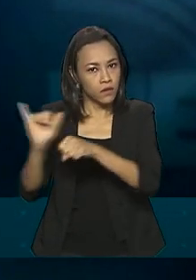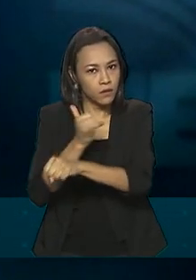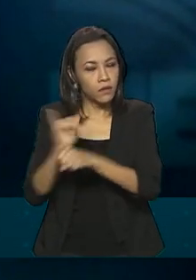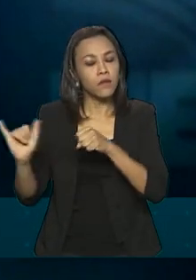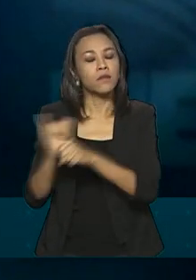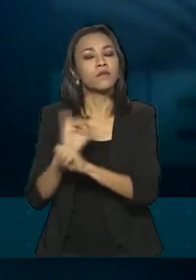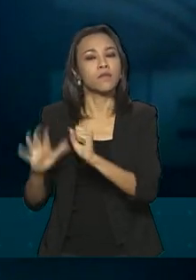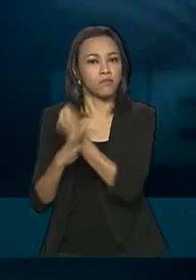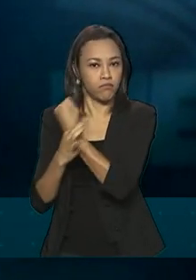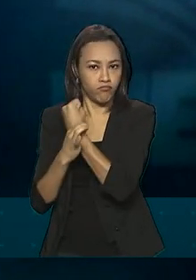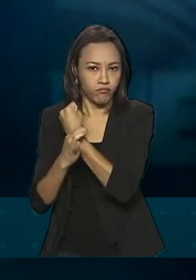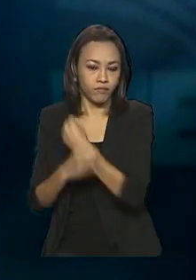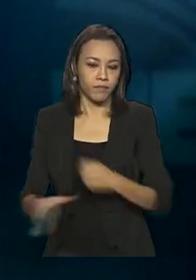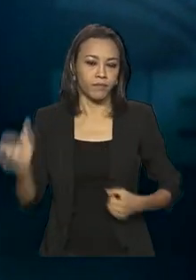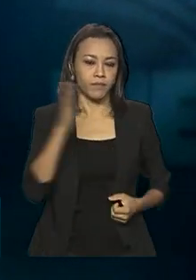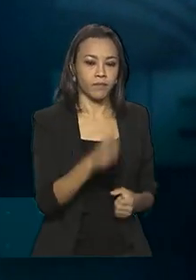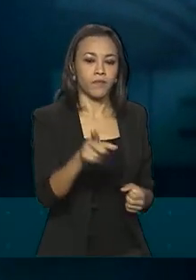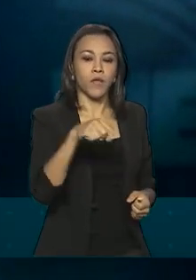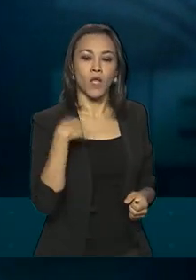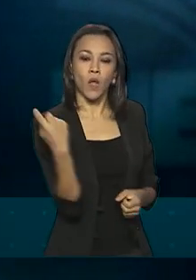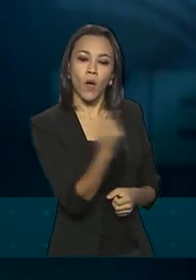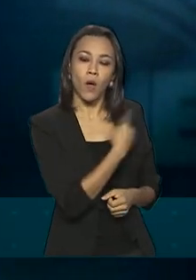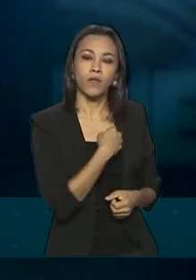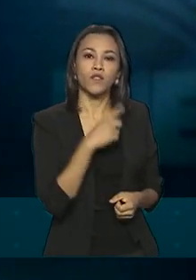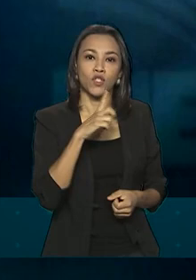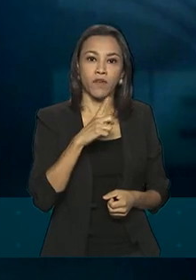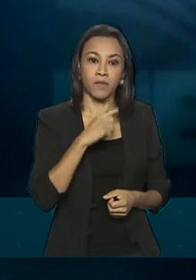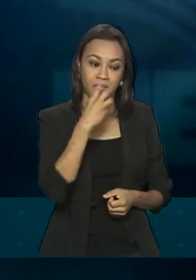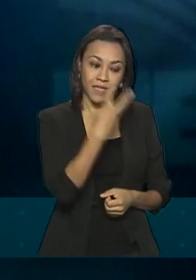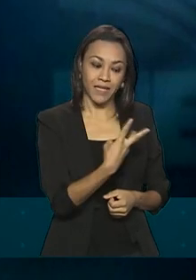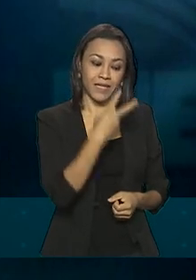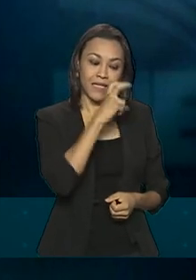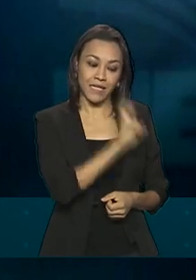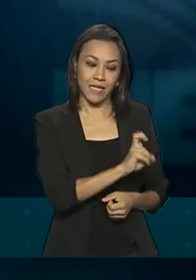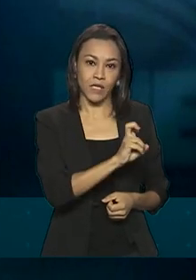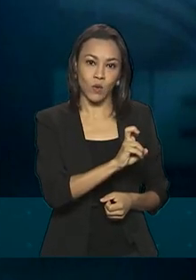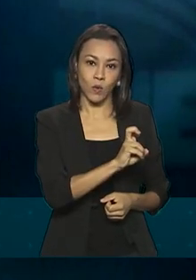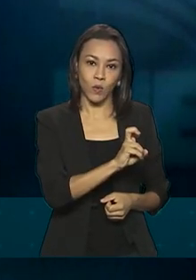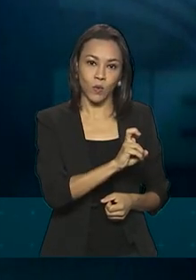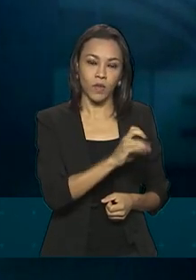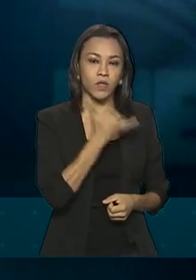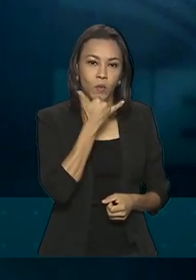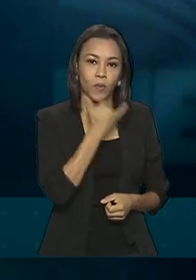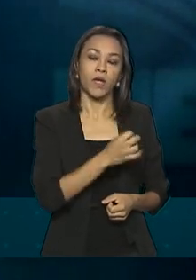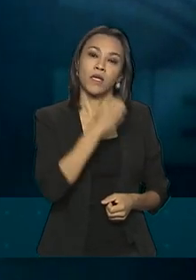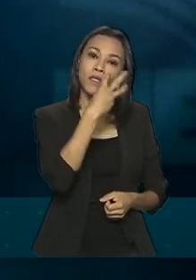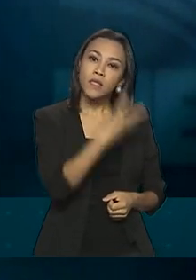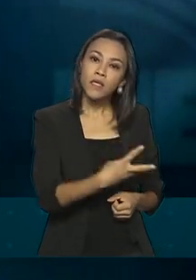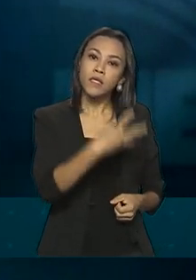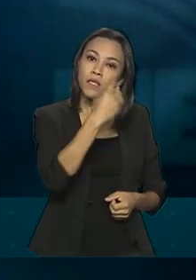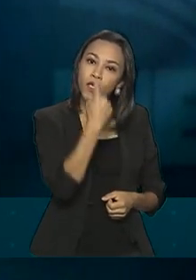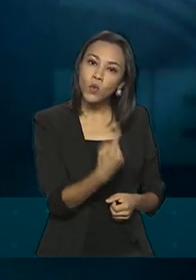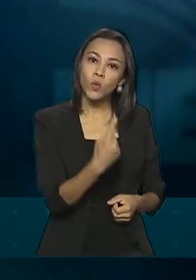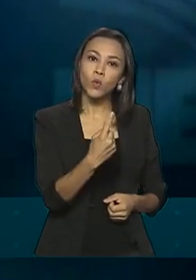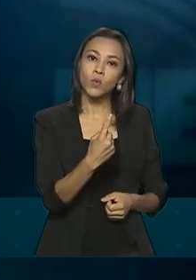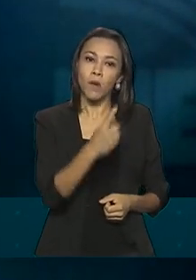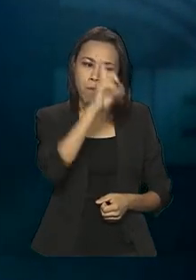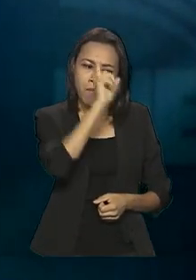previstas. Nós tivemos o cumprimento de 31 mandados de prisão,